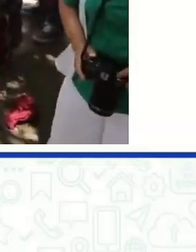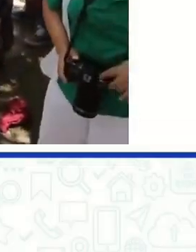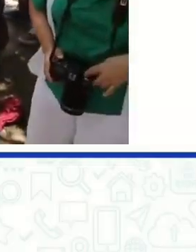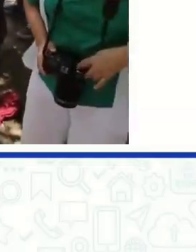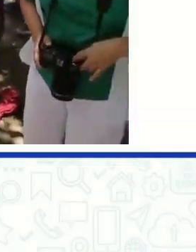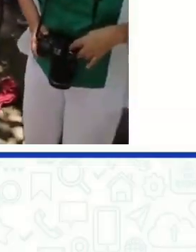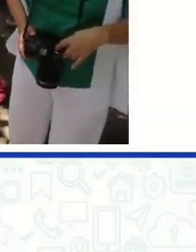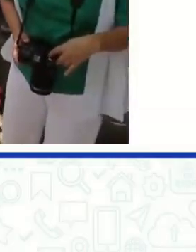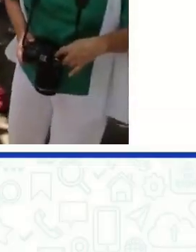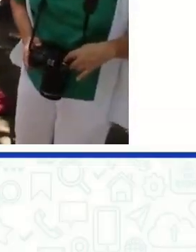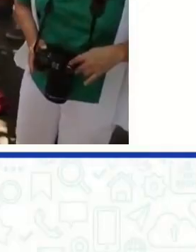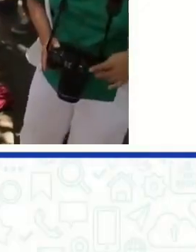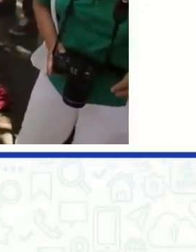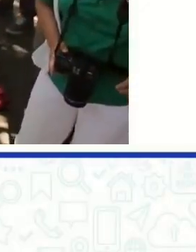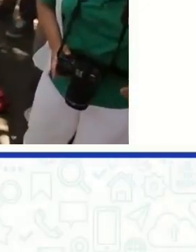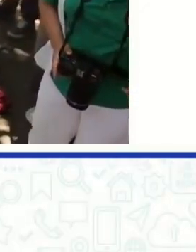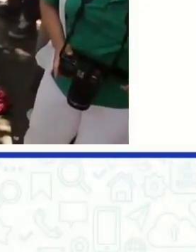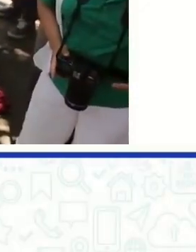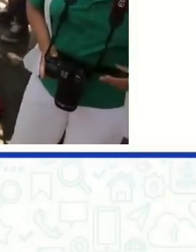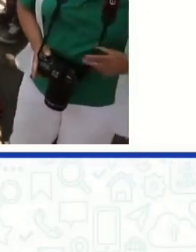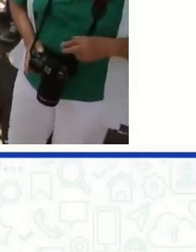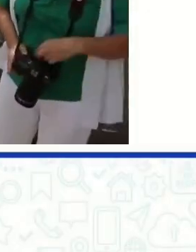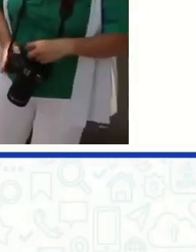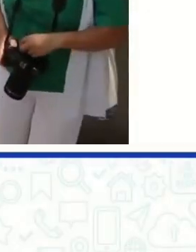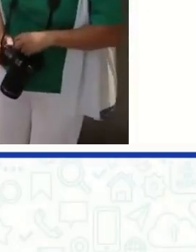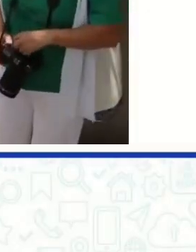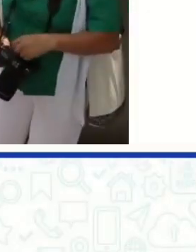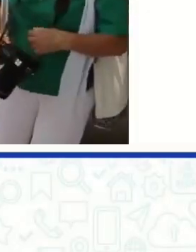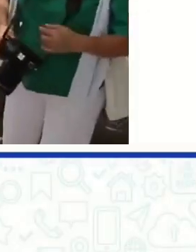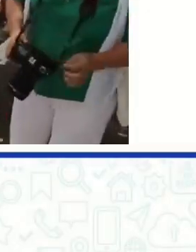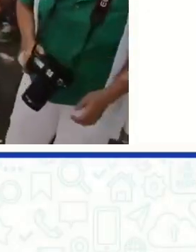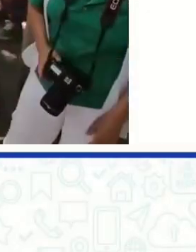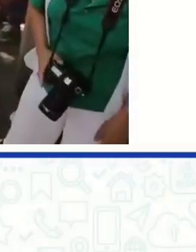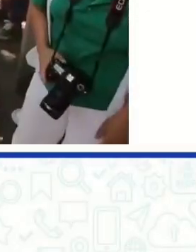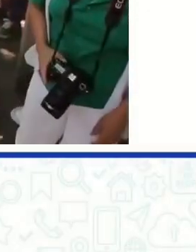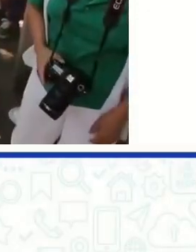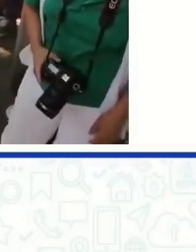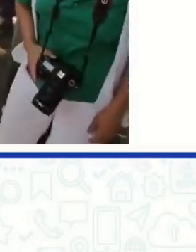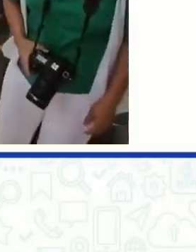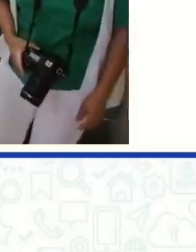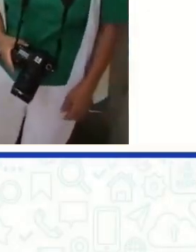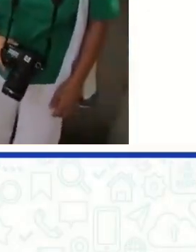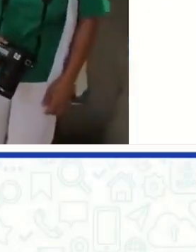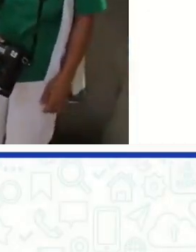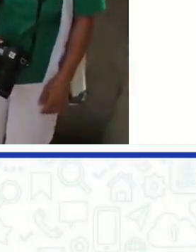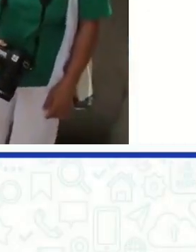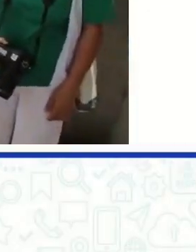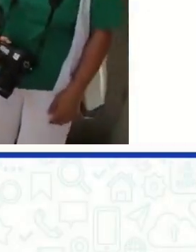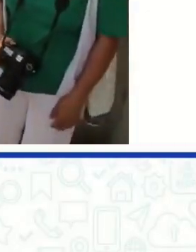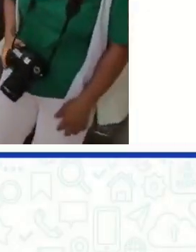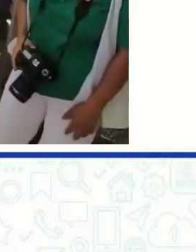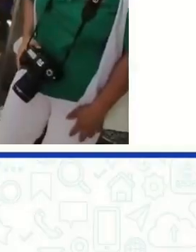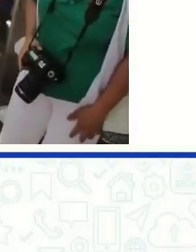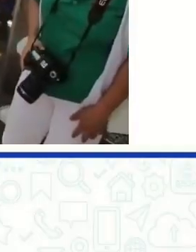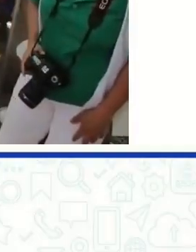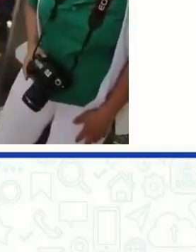E alegria, o coração vai, Jesus querido.